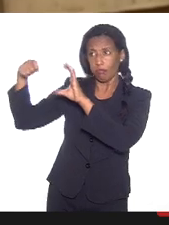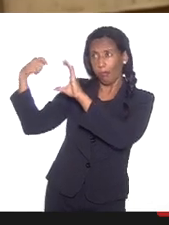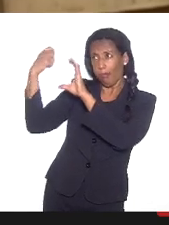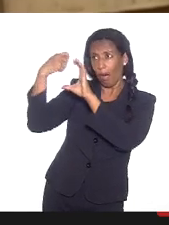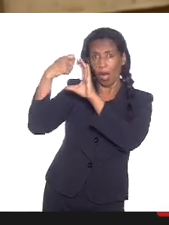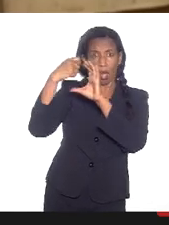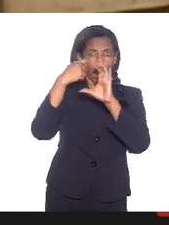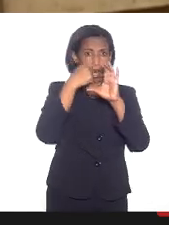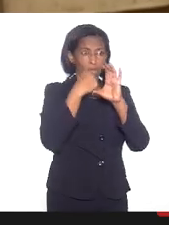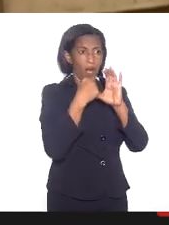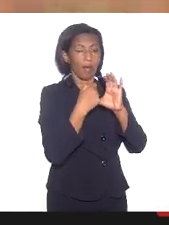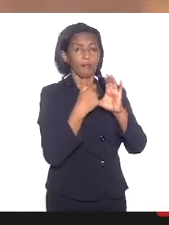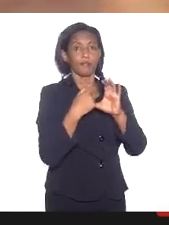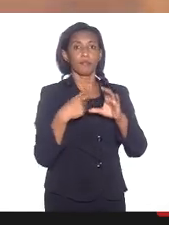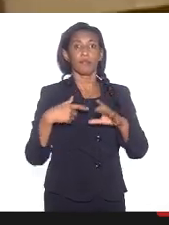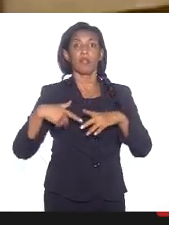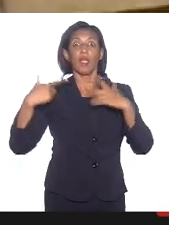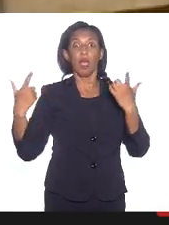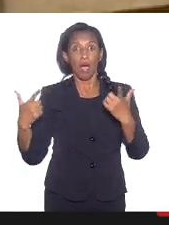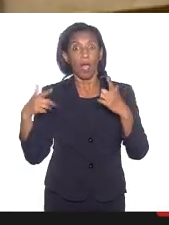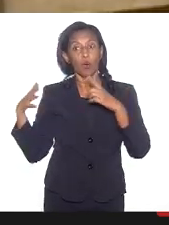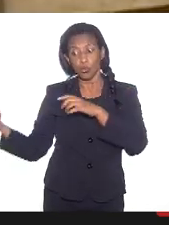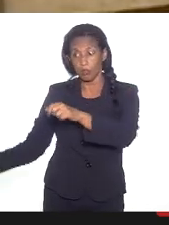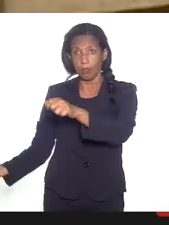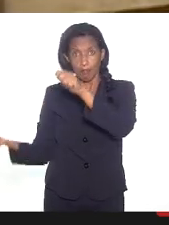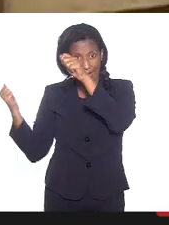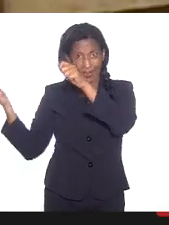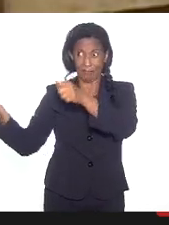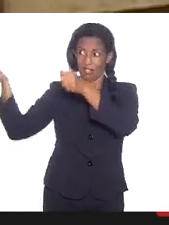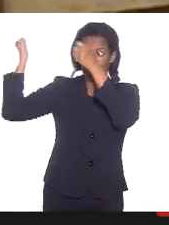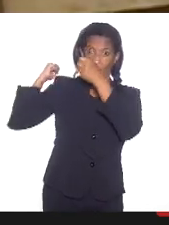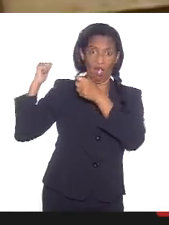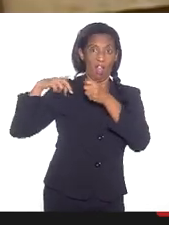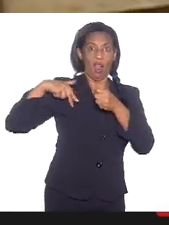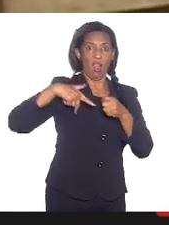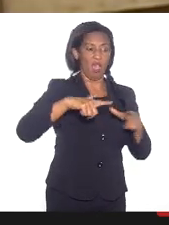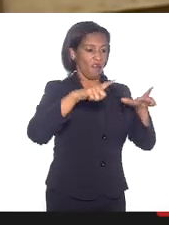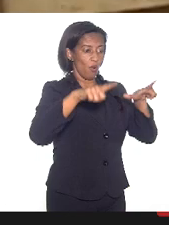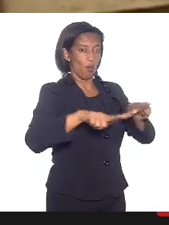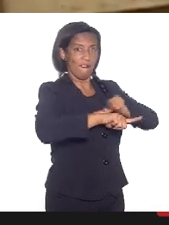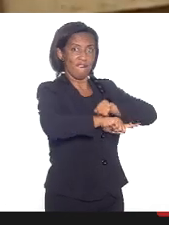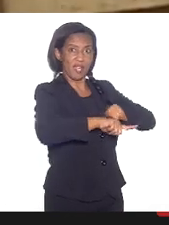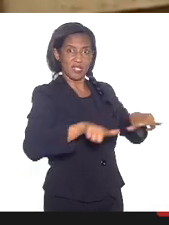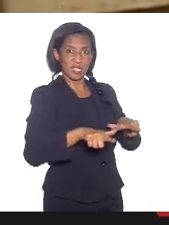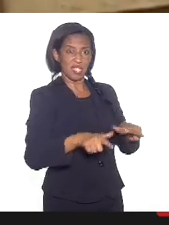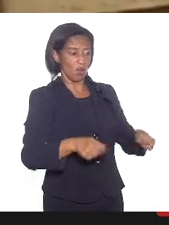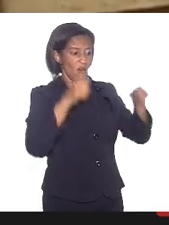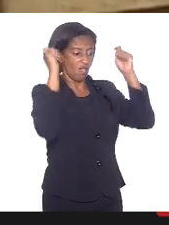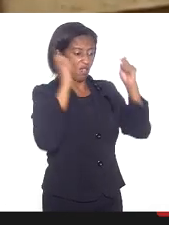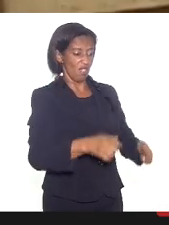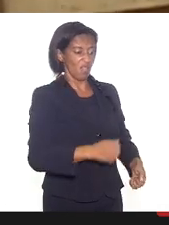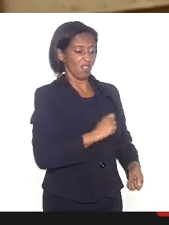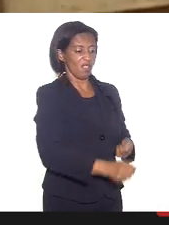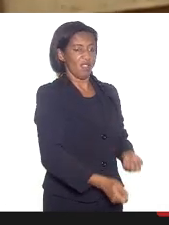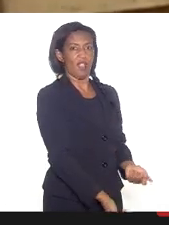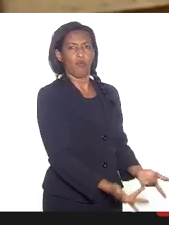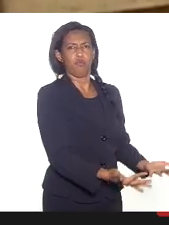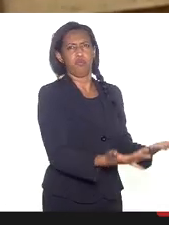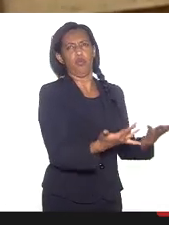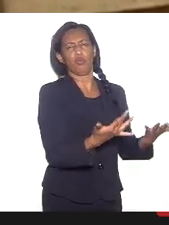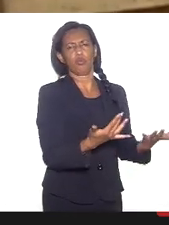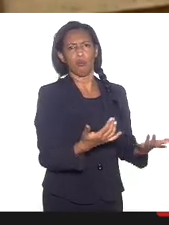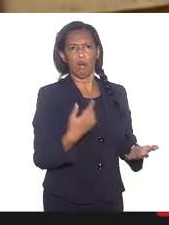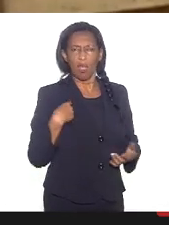Alguns levam para o terreno baldinho e filmam isso. Se você ver os vídeos que eu tenho, eu tenho quase 500 horas